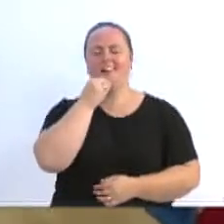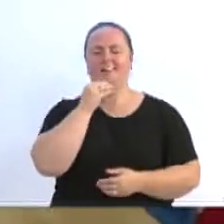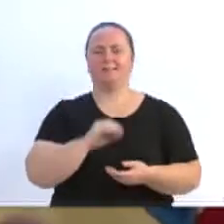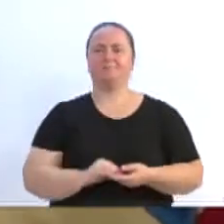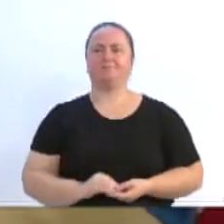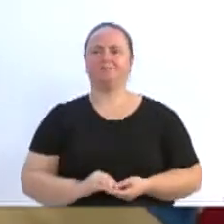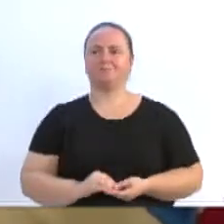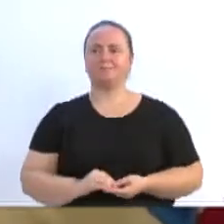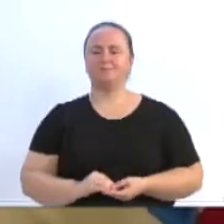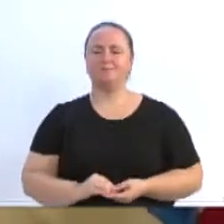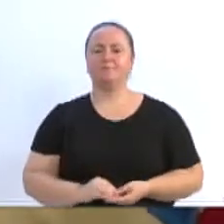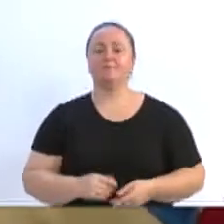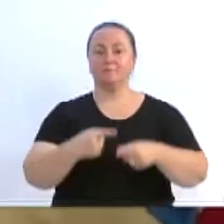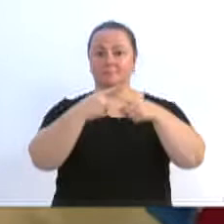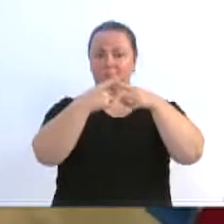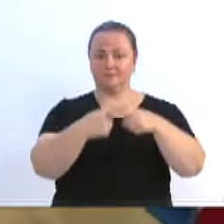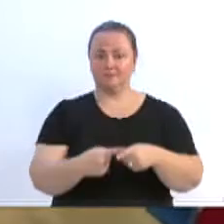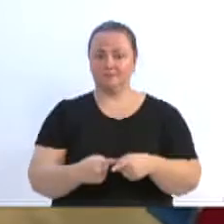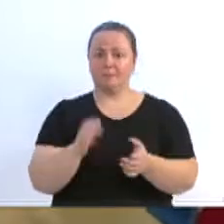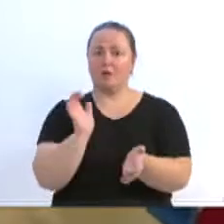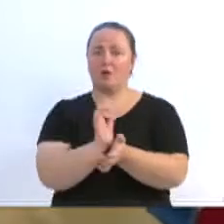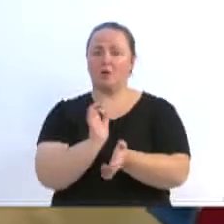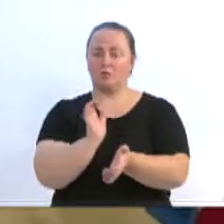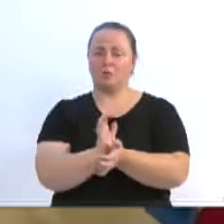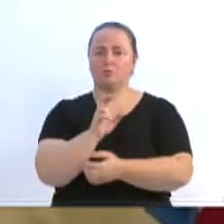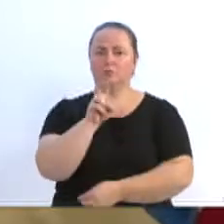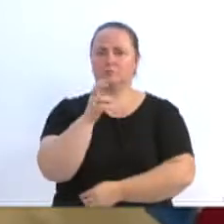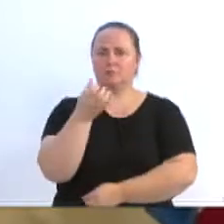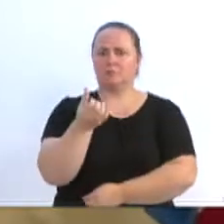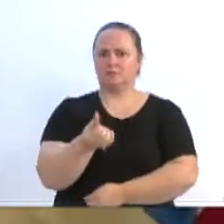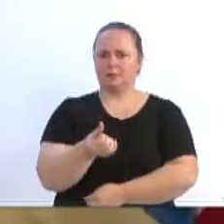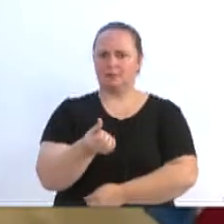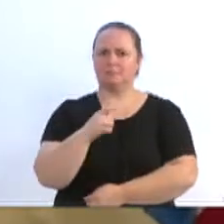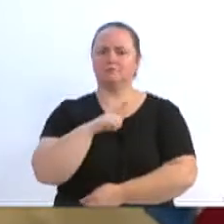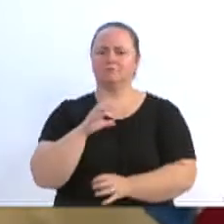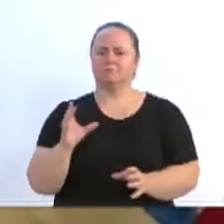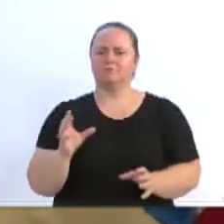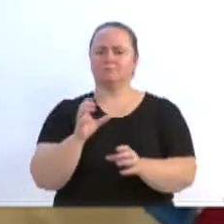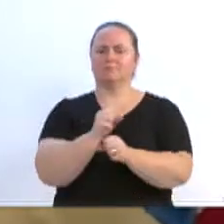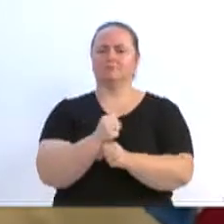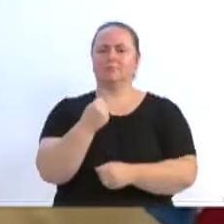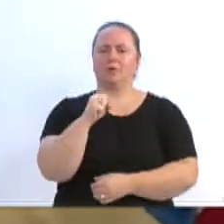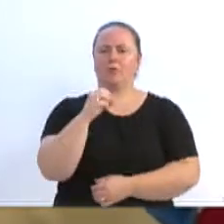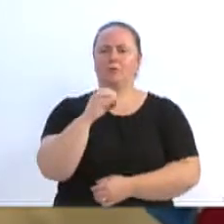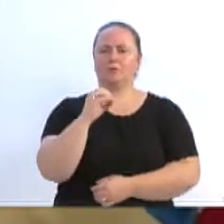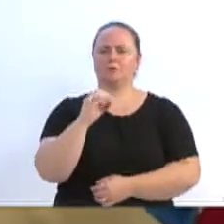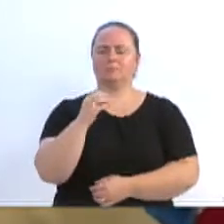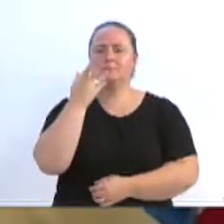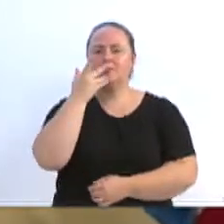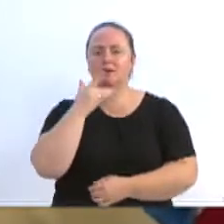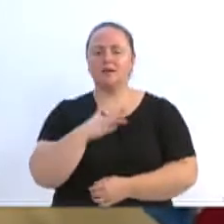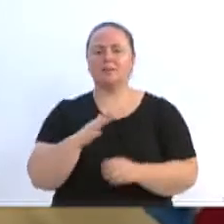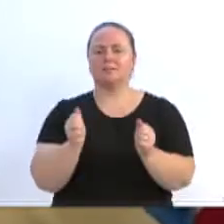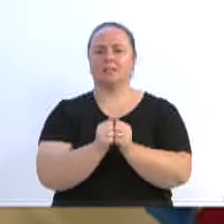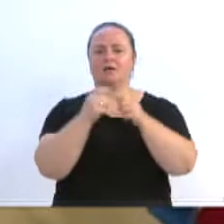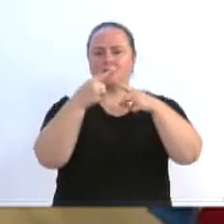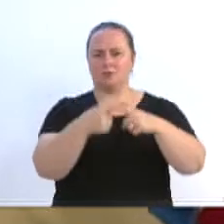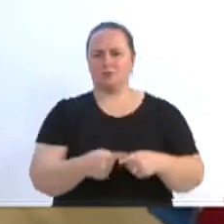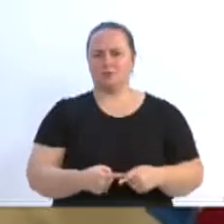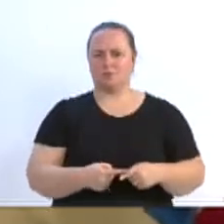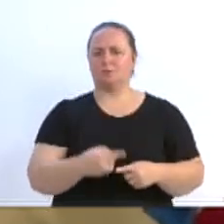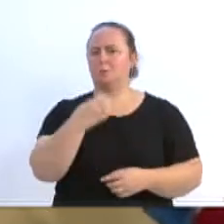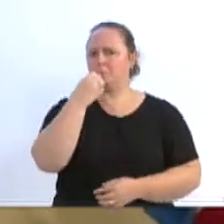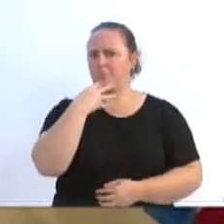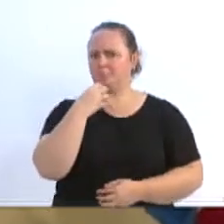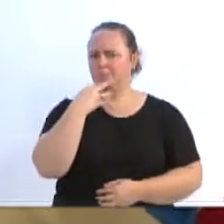campeonato com cinquenta e seis equipes, oitocentas crianças participando desse campeonato, é muito gratificante. Mas mais gratificante